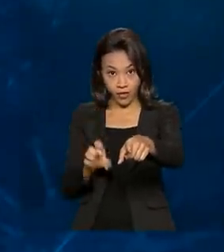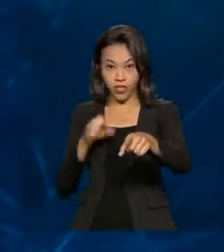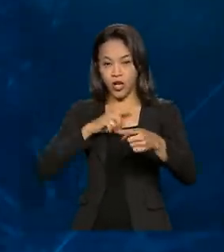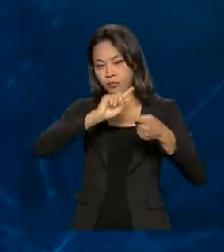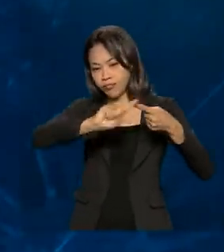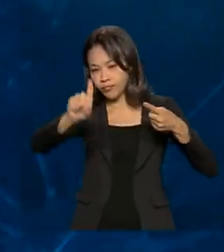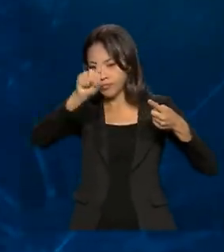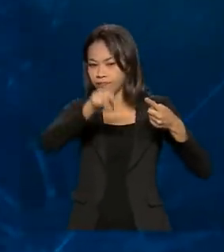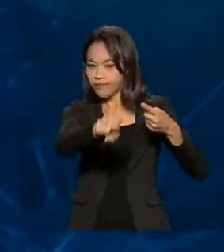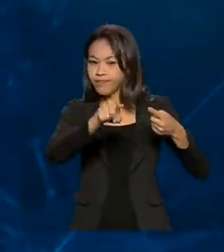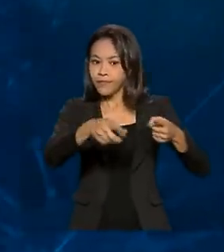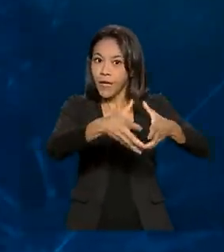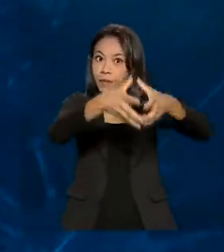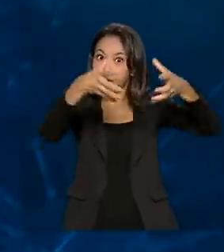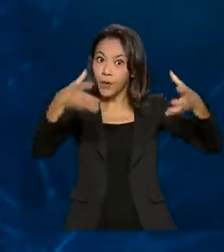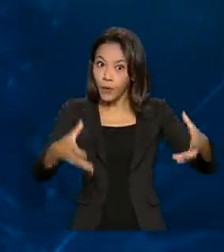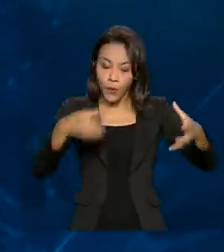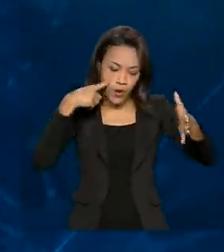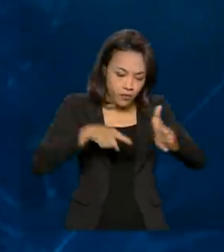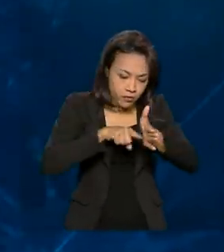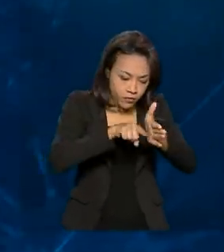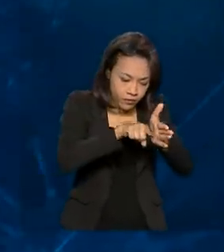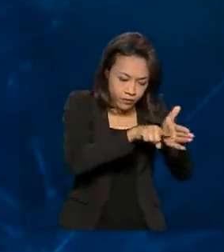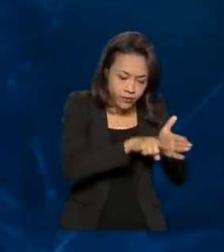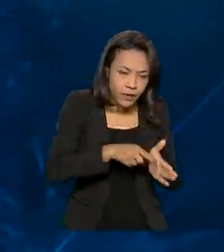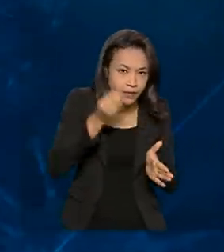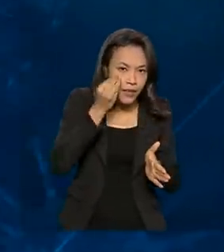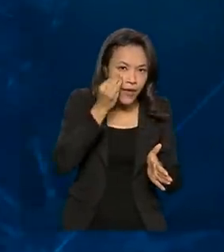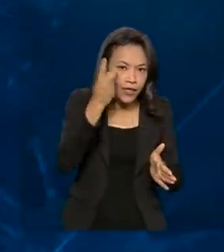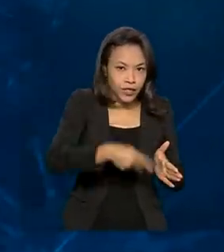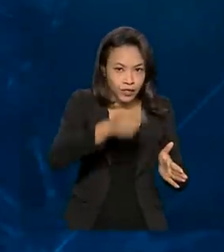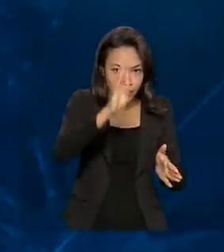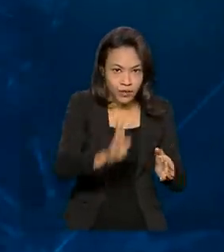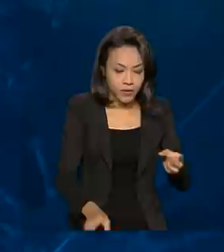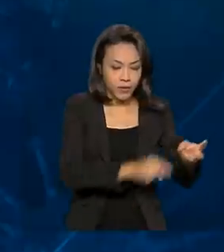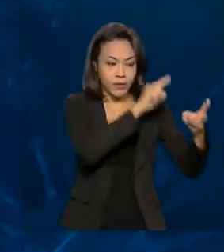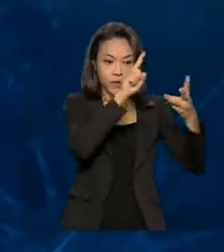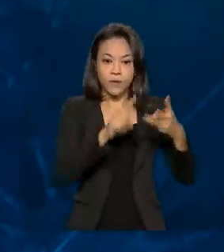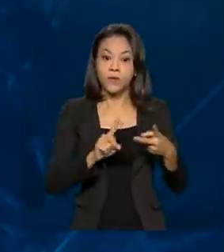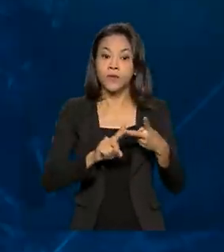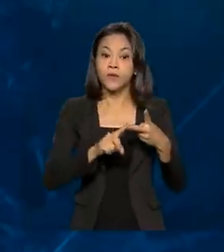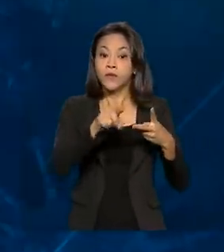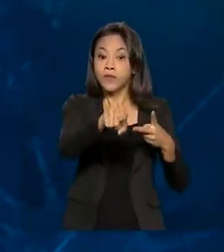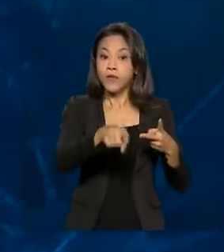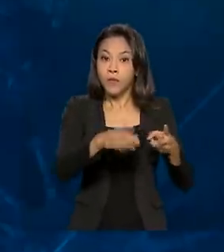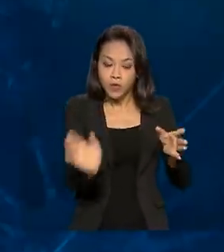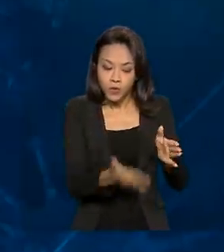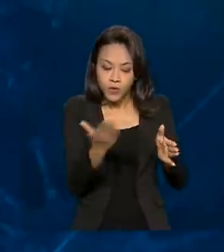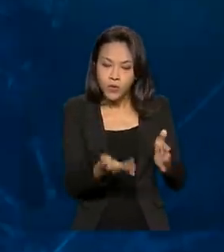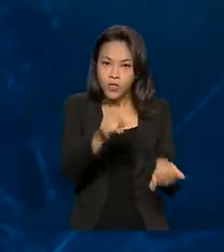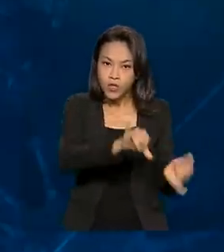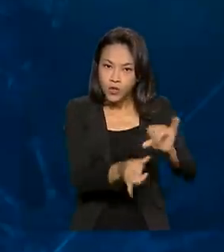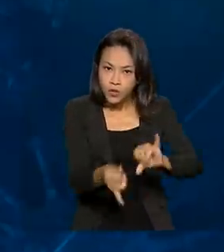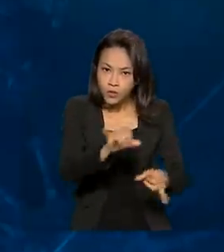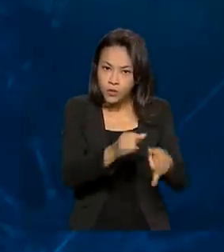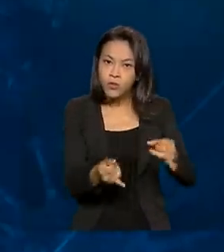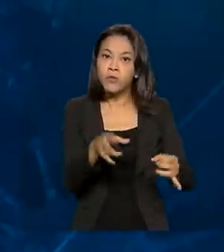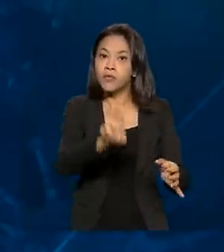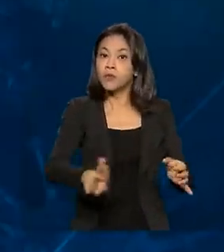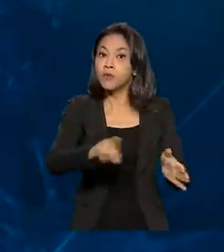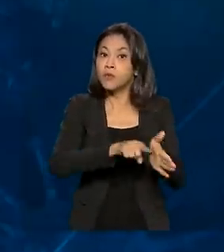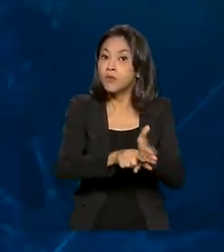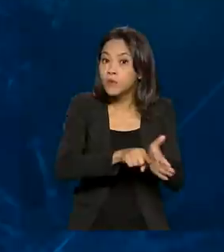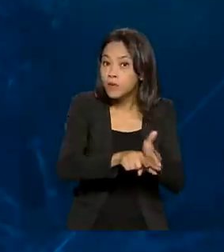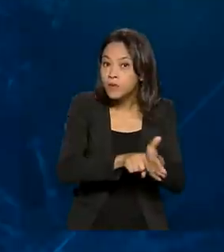Ampliou a capacidade de testagem da Covid-19 no país e permitiu a produção de insumos estratégicos para a pesquisa da